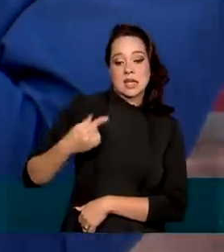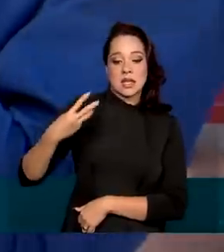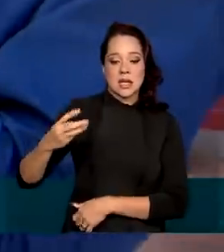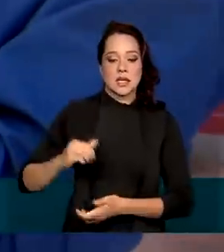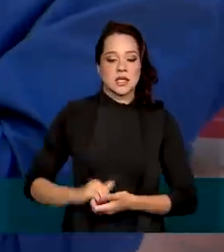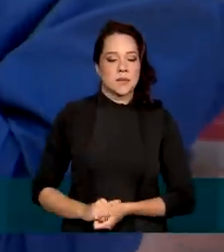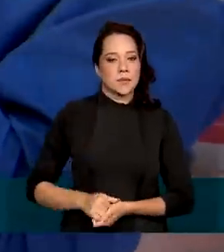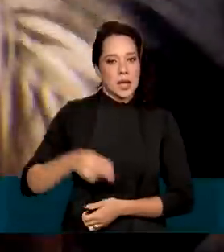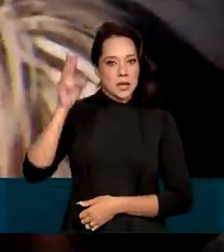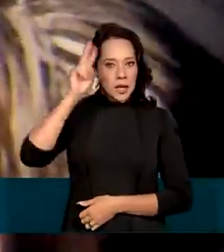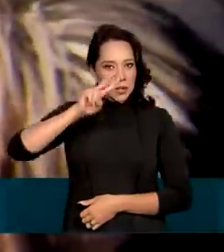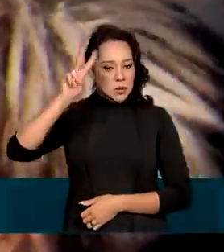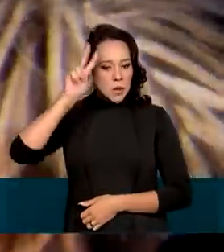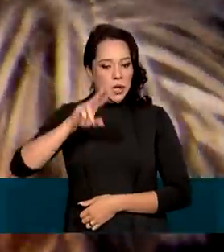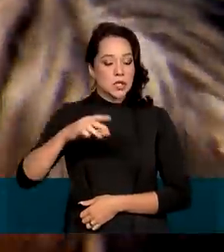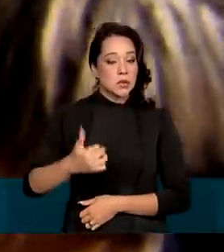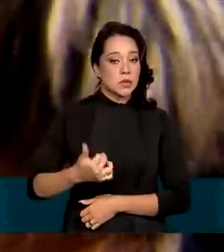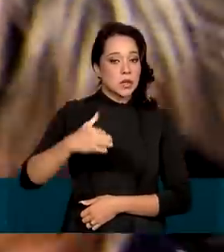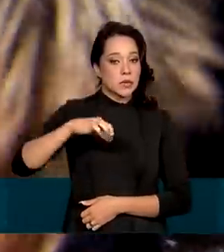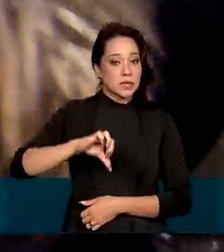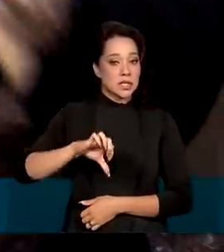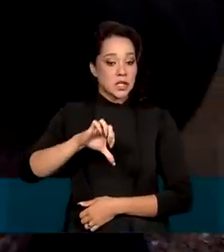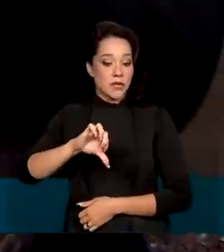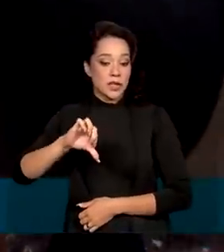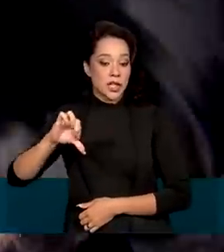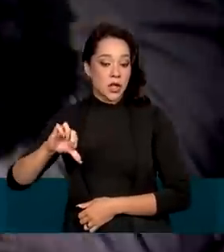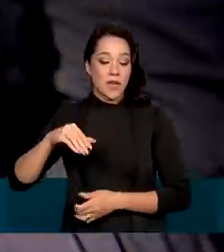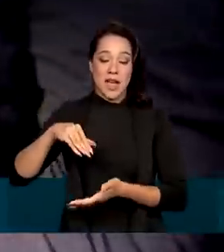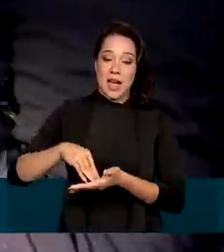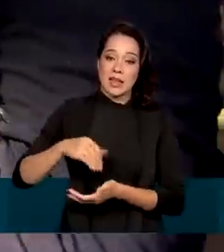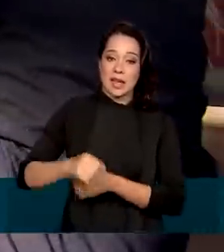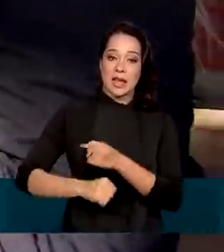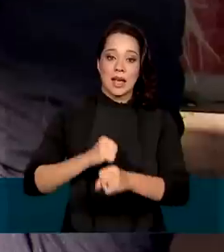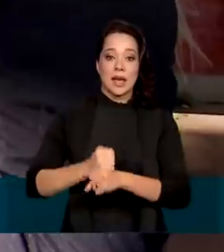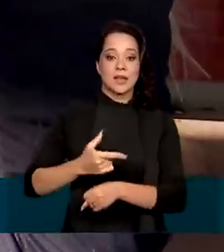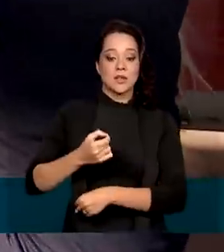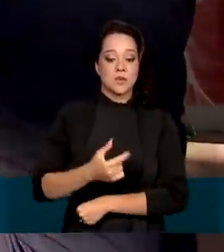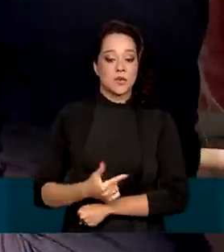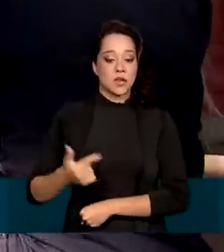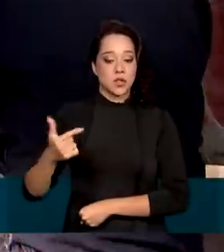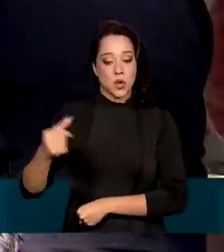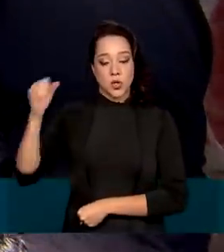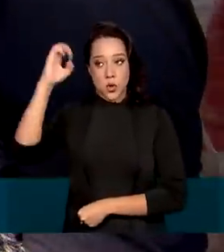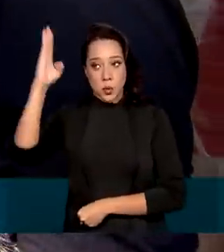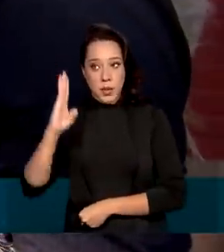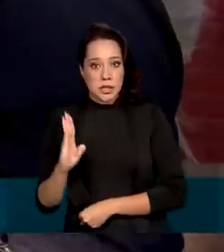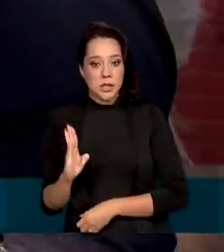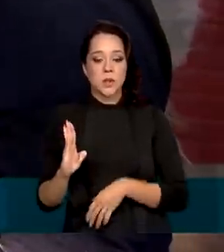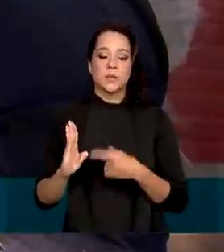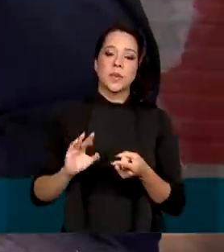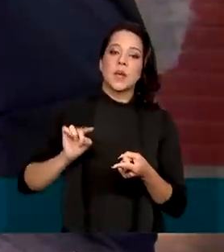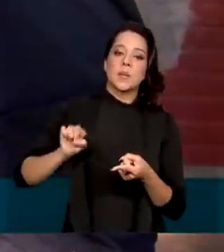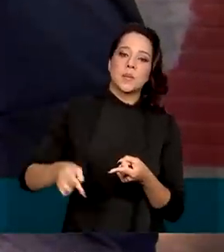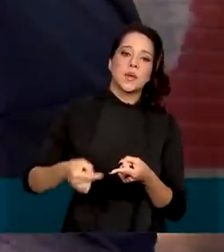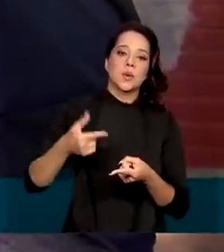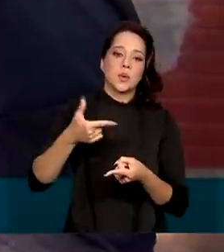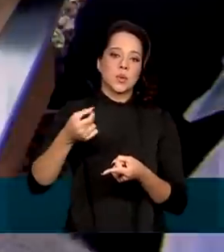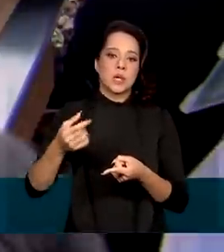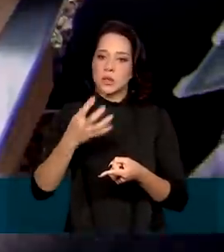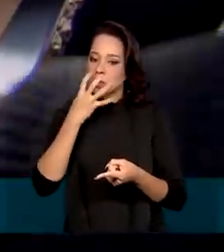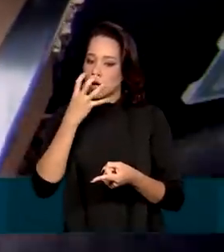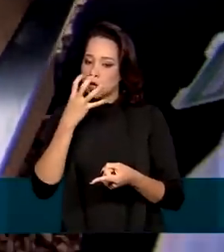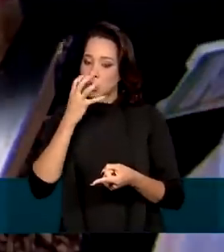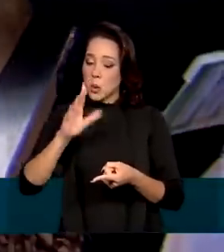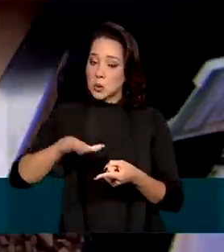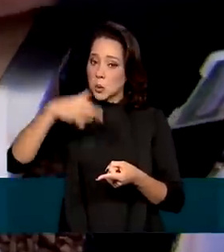série histórica, de 1999 a 2022, o Brasil saiu de 1.200 cães